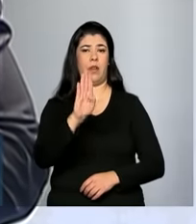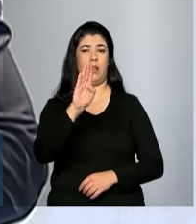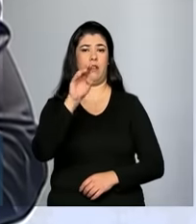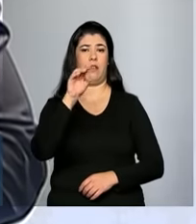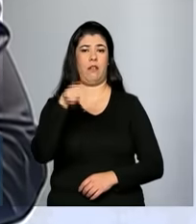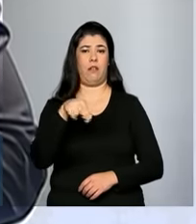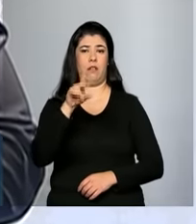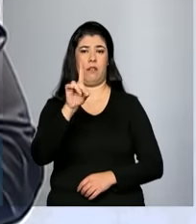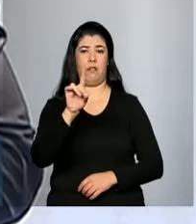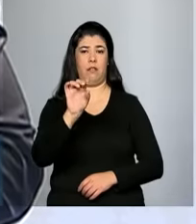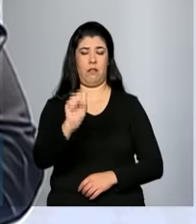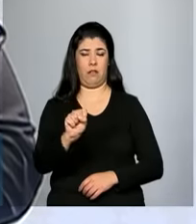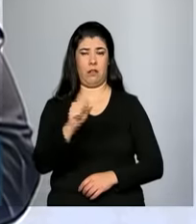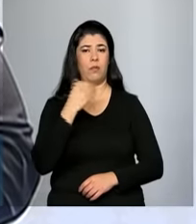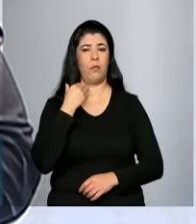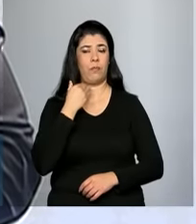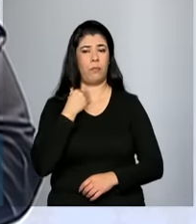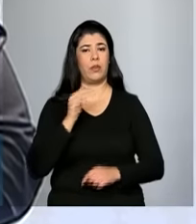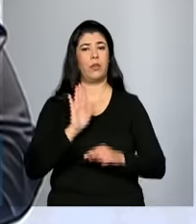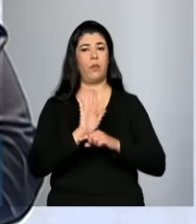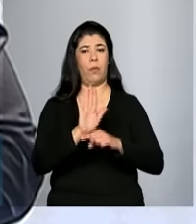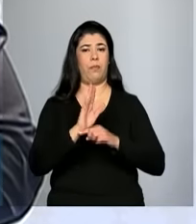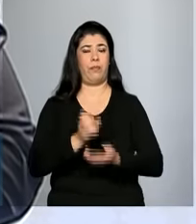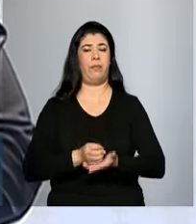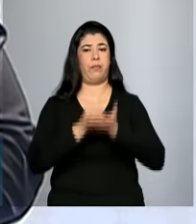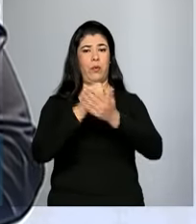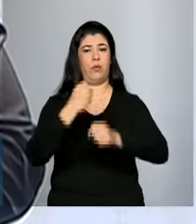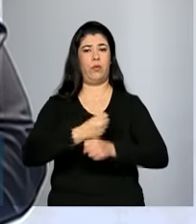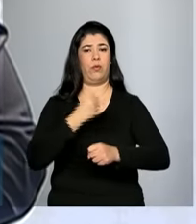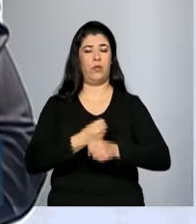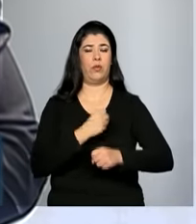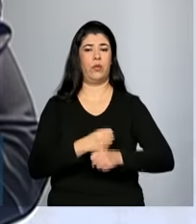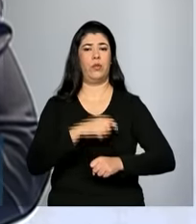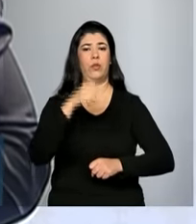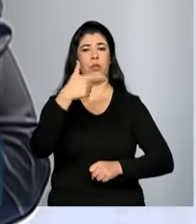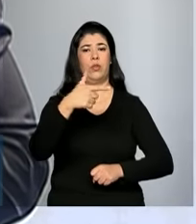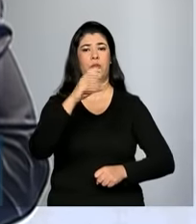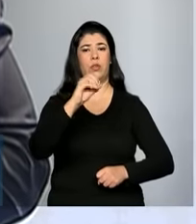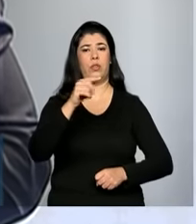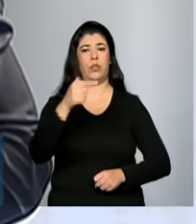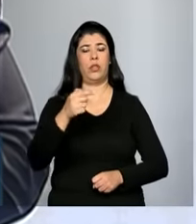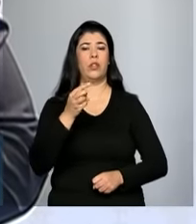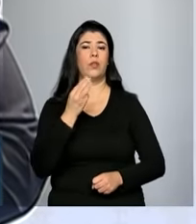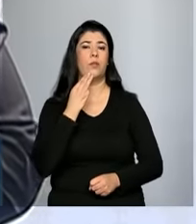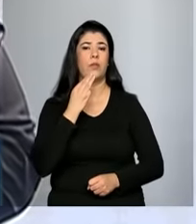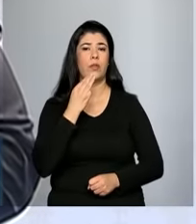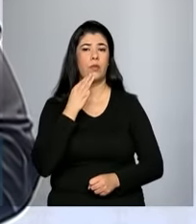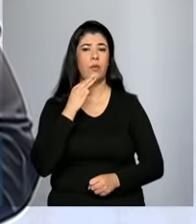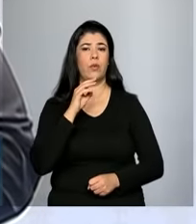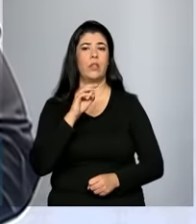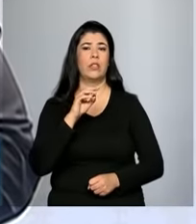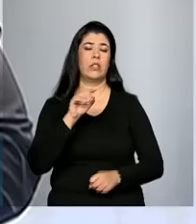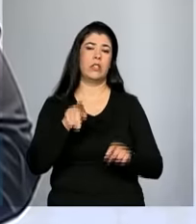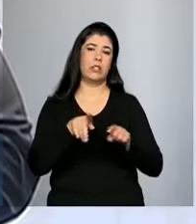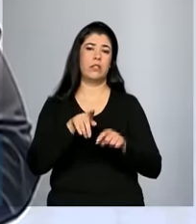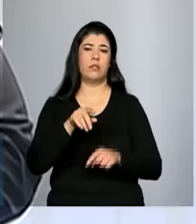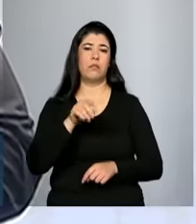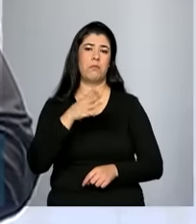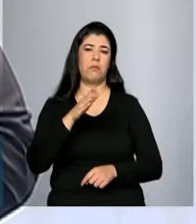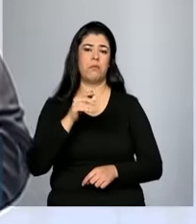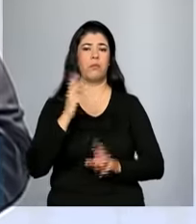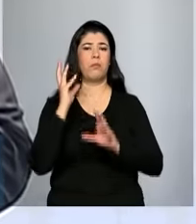O investimento do BNDES nessa construção foi de 207 milhões e 700 mil reais, ou seja,